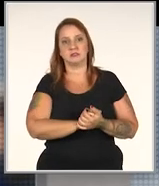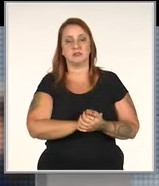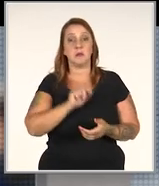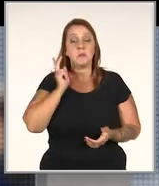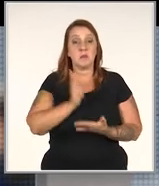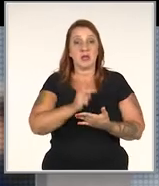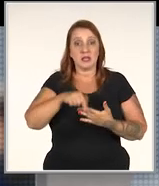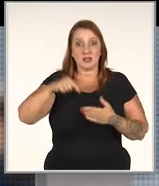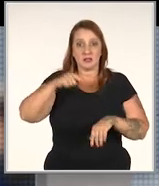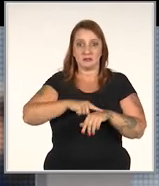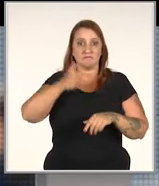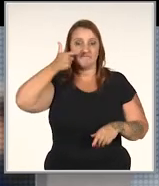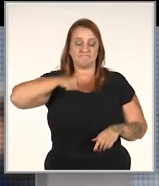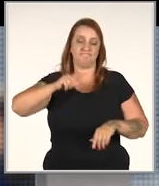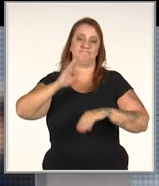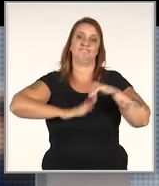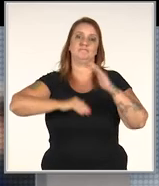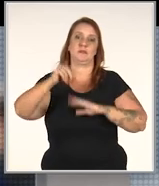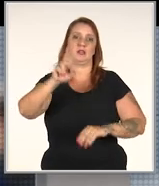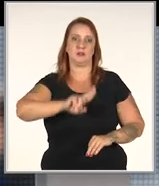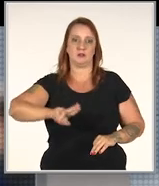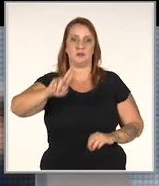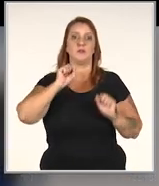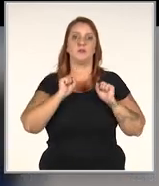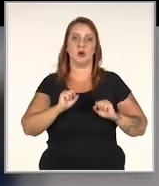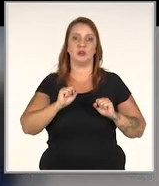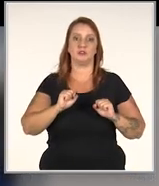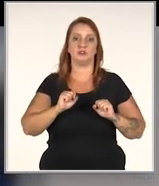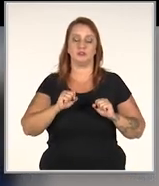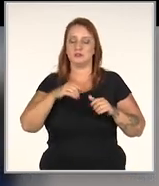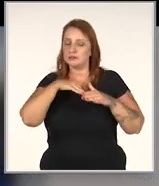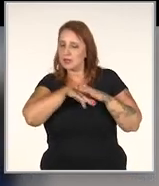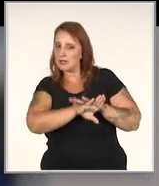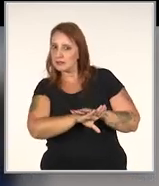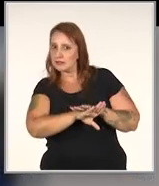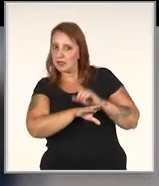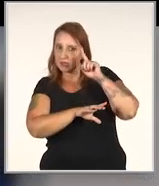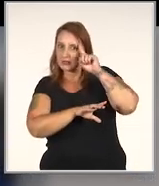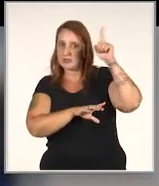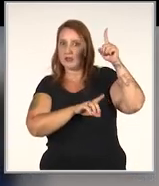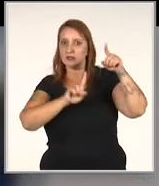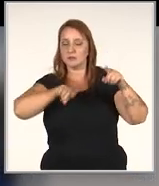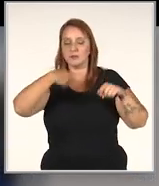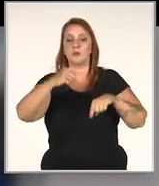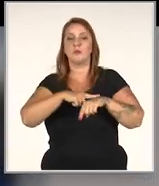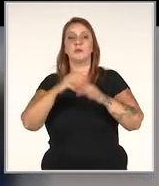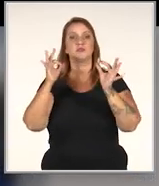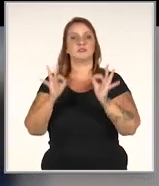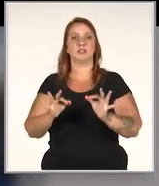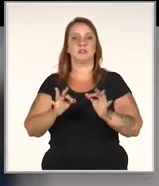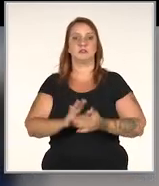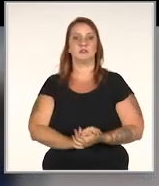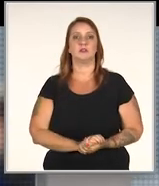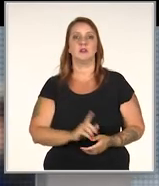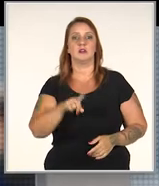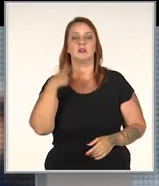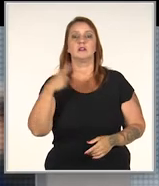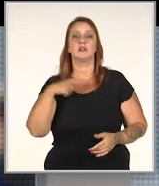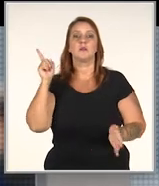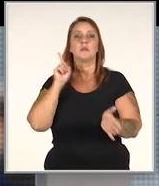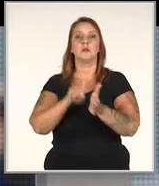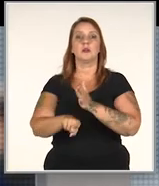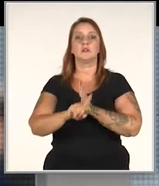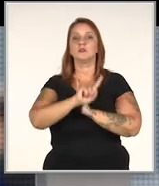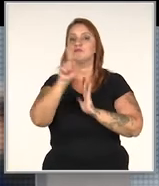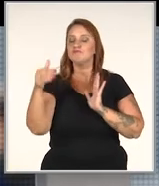Mesmo que neste momento você não consiga colocar em prática, você pode deixar isso guardadinho para um momento mais adequado. Agora a gente